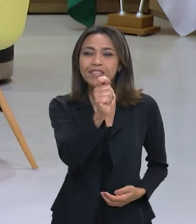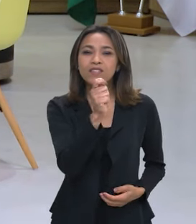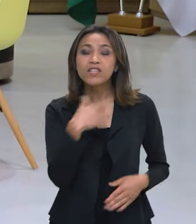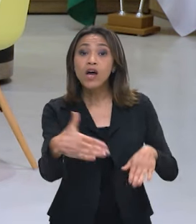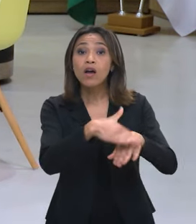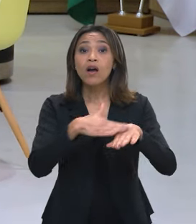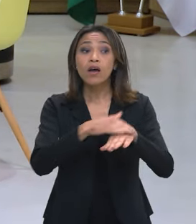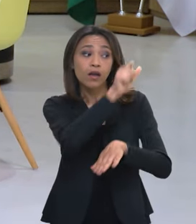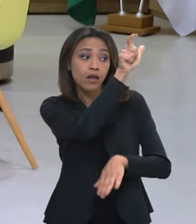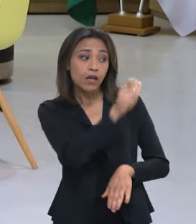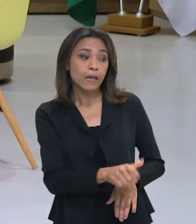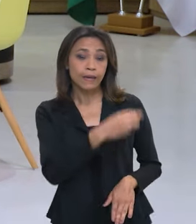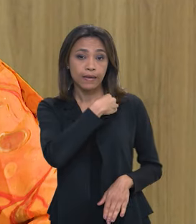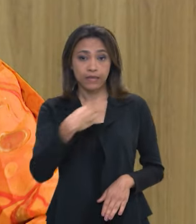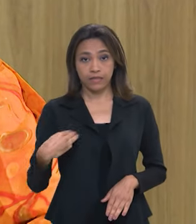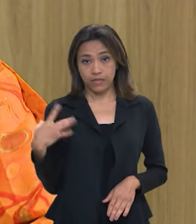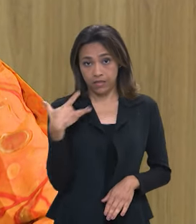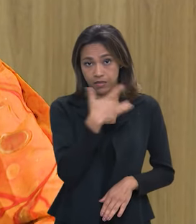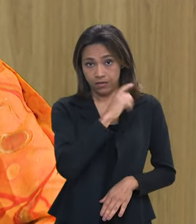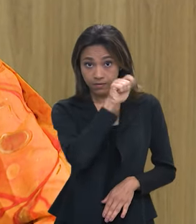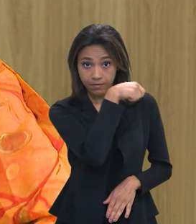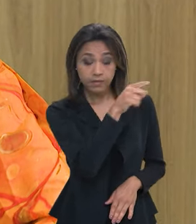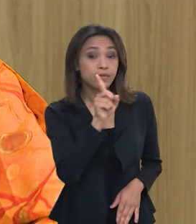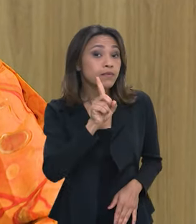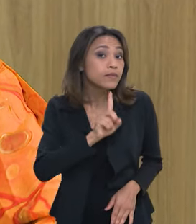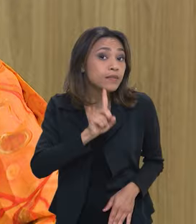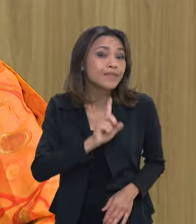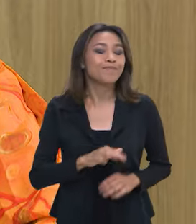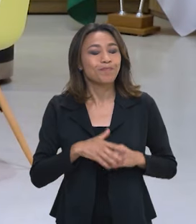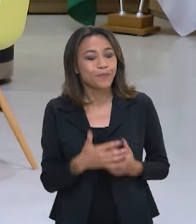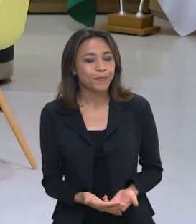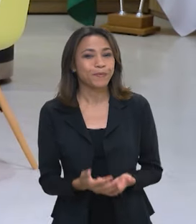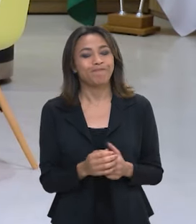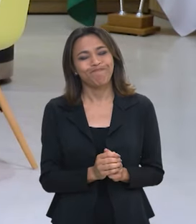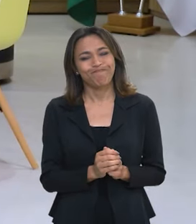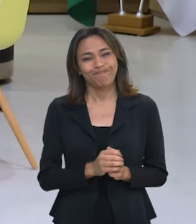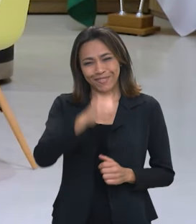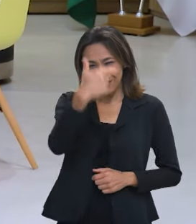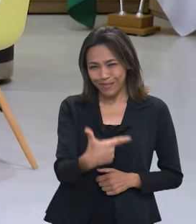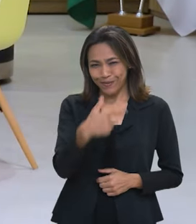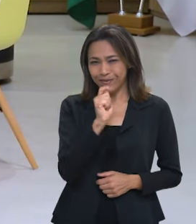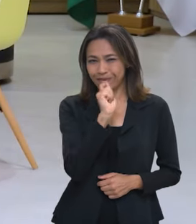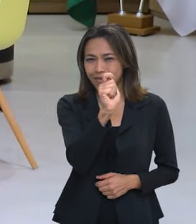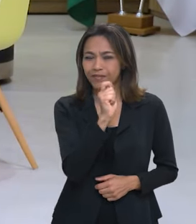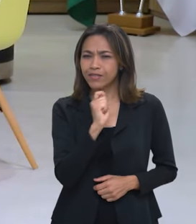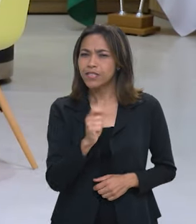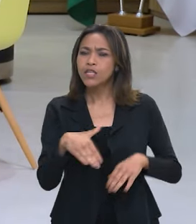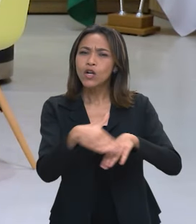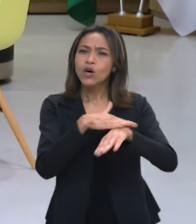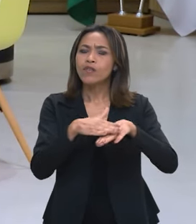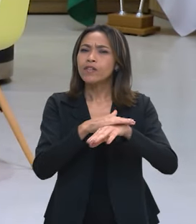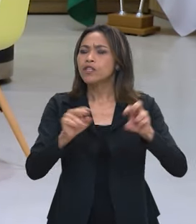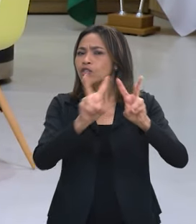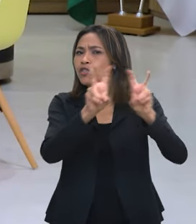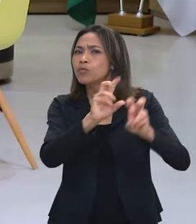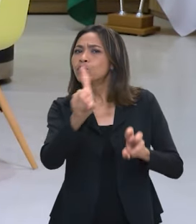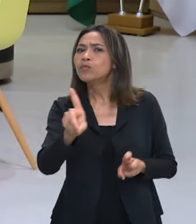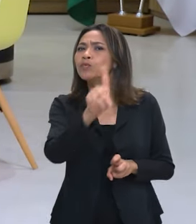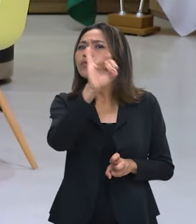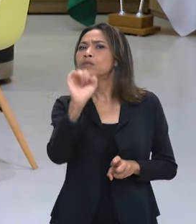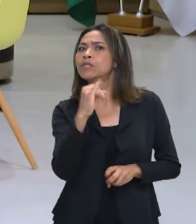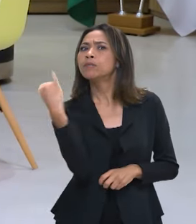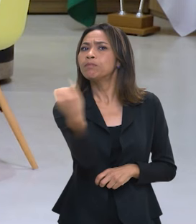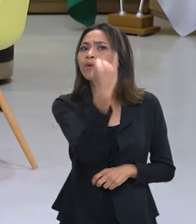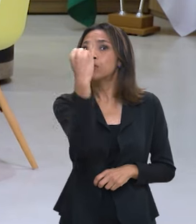de volta com a conversa com a ministra da saúde Nísia Trindade bom ministra nesse segundo bloco queria começar falando de uma data